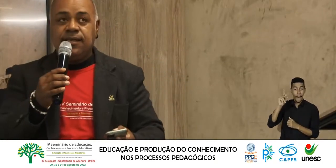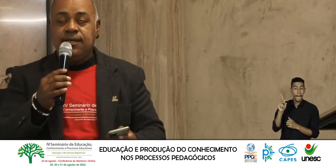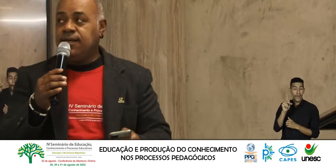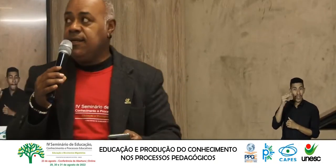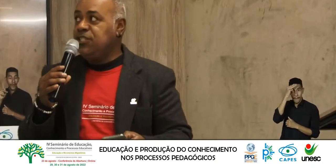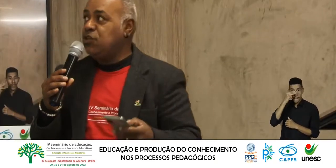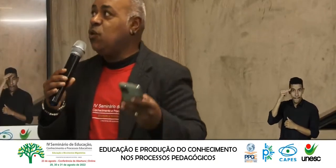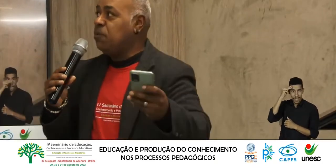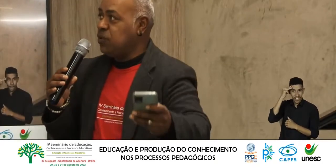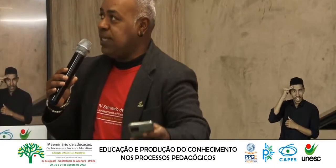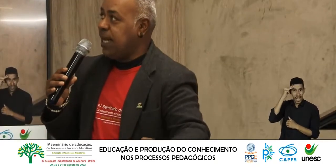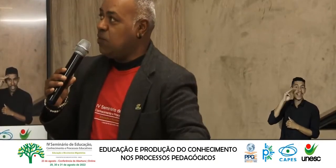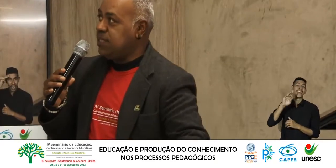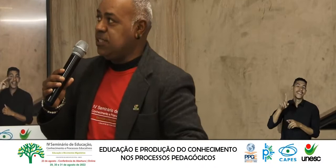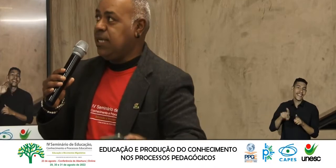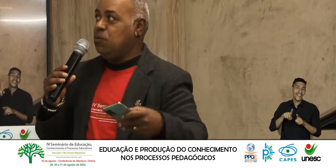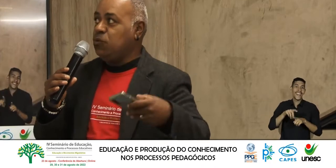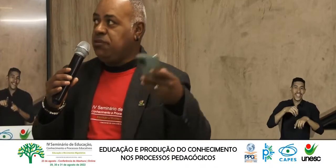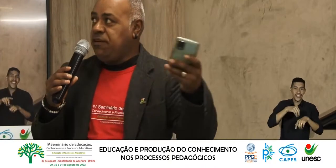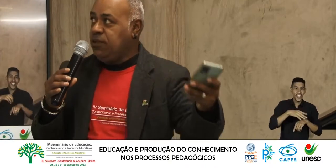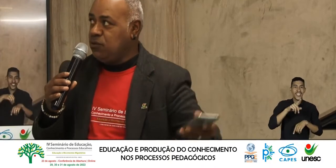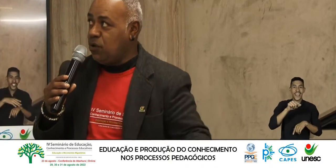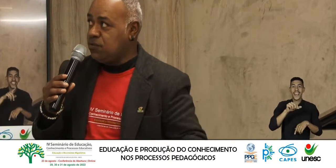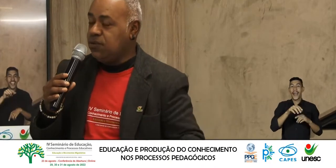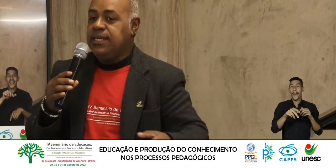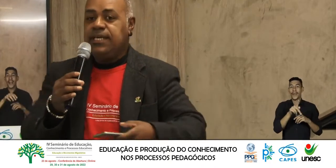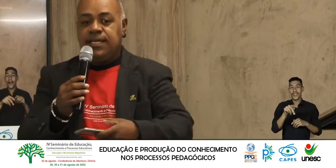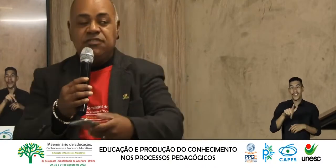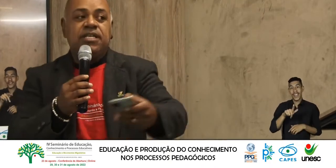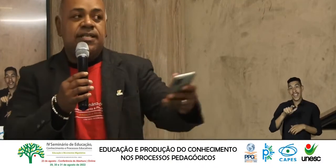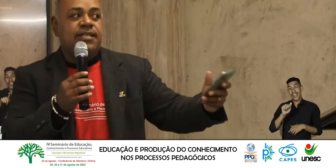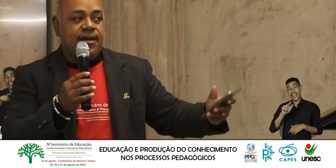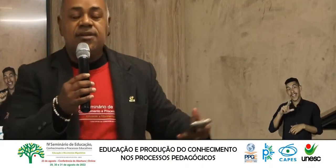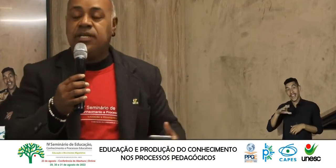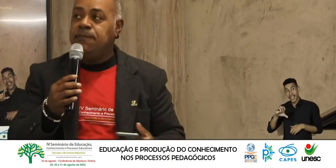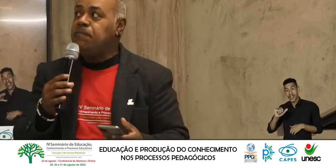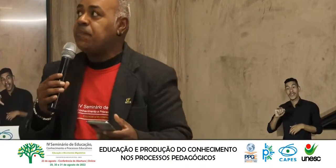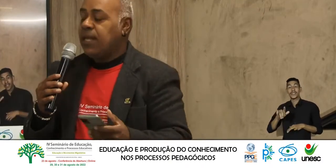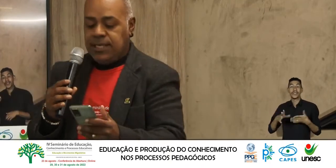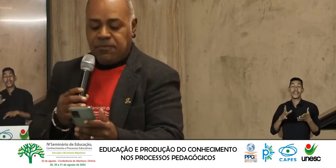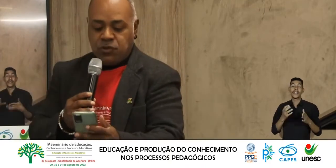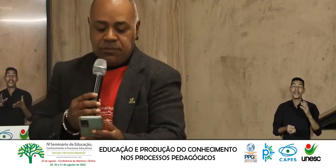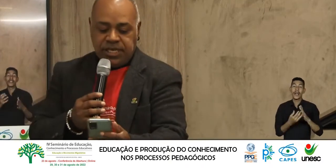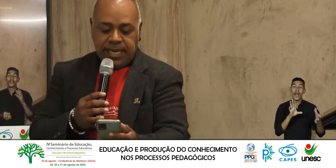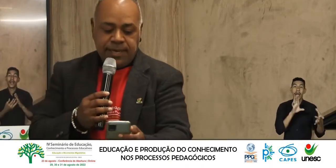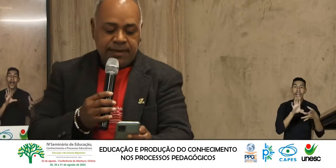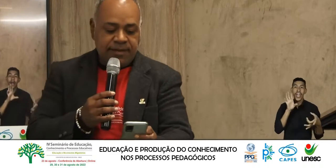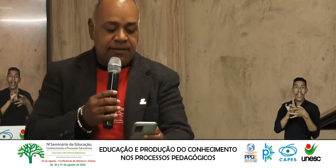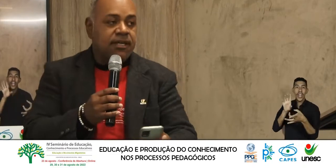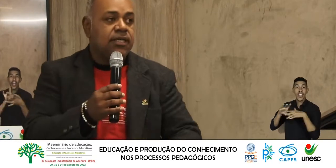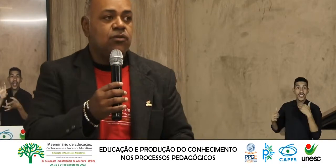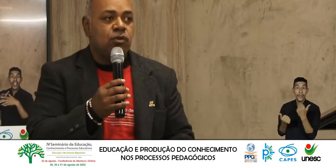verdade Que indicou A professora Glaucia Já em um outro evento Nós E a gente vai criando Essa rede E a professora